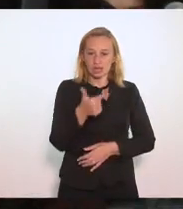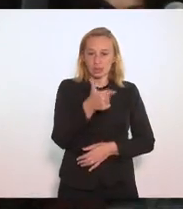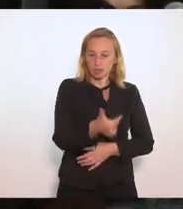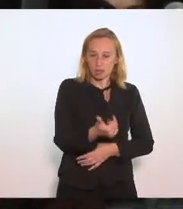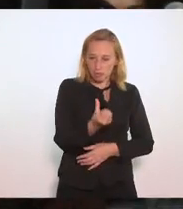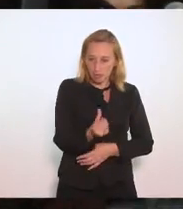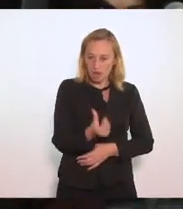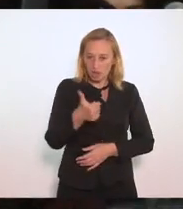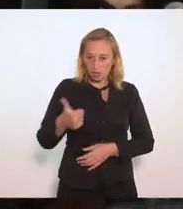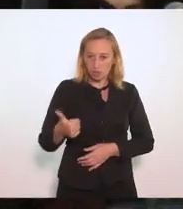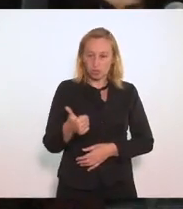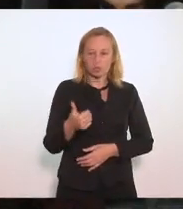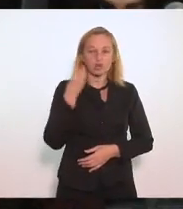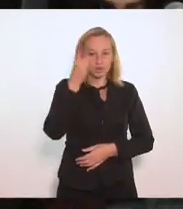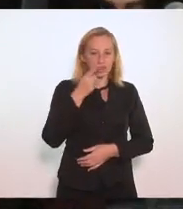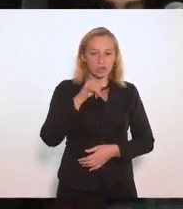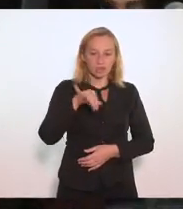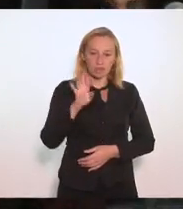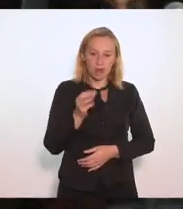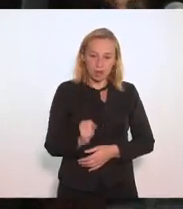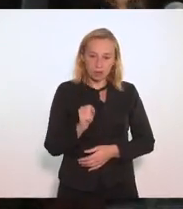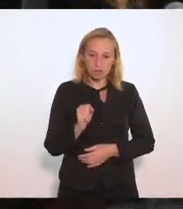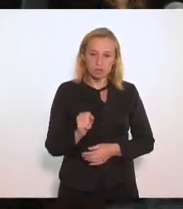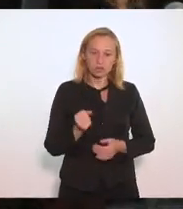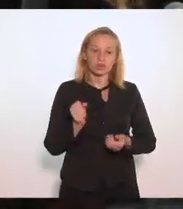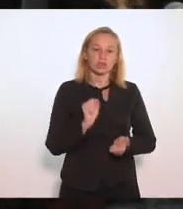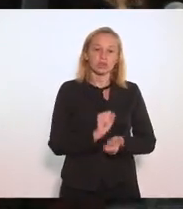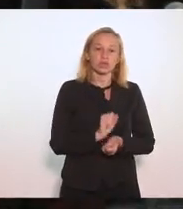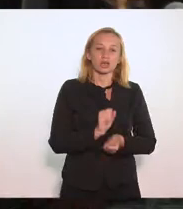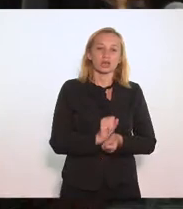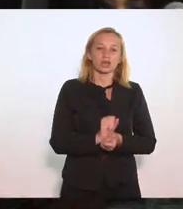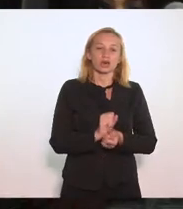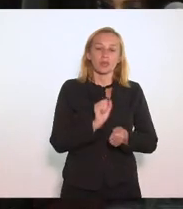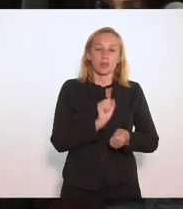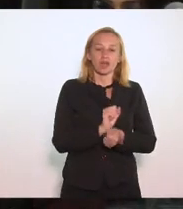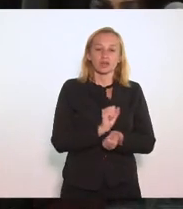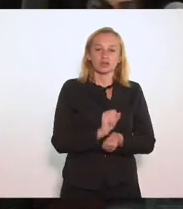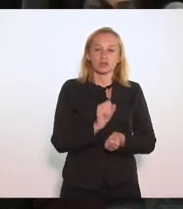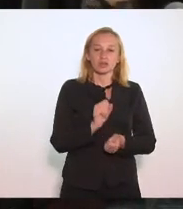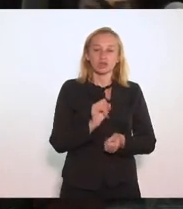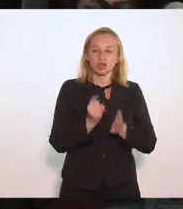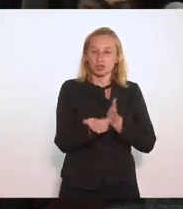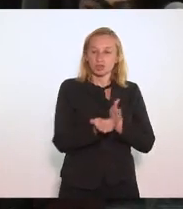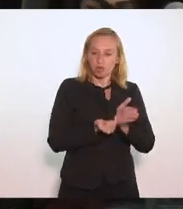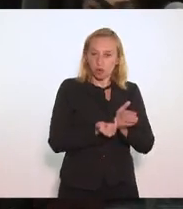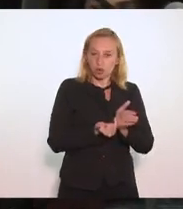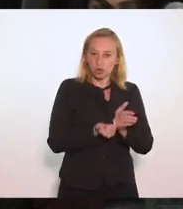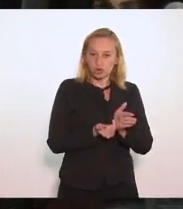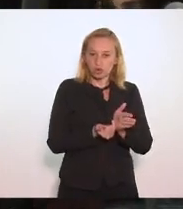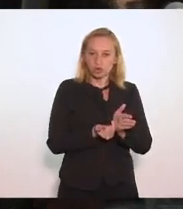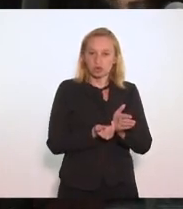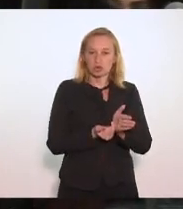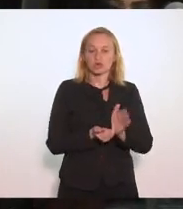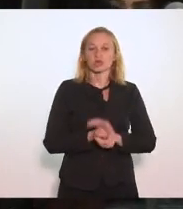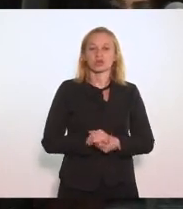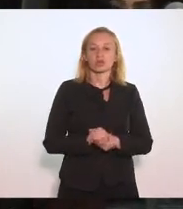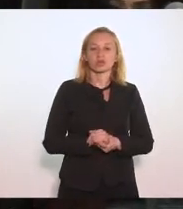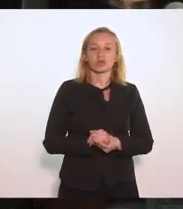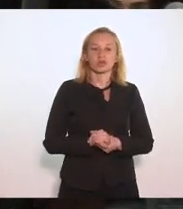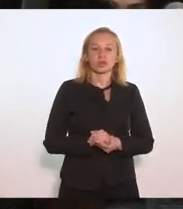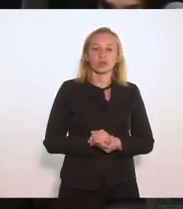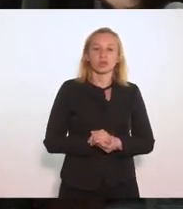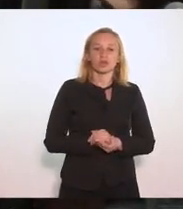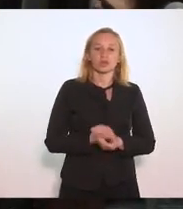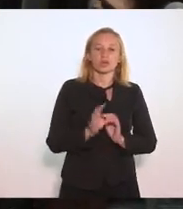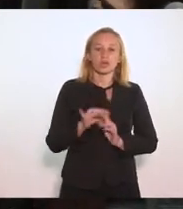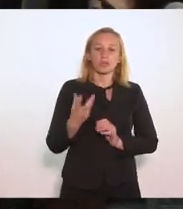do deputado Marcos Vinícius que dispõe sobre a isenção de impostos estaduais que venham incidir nas doações pecuniárias dos entes privados para a